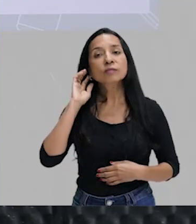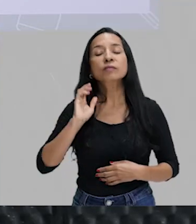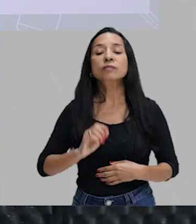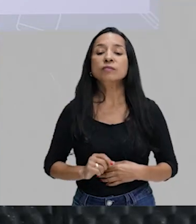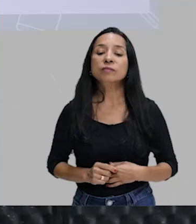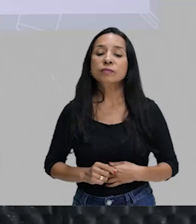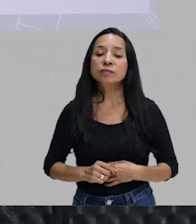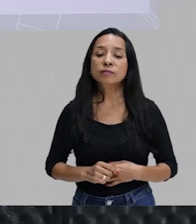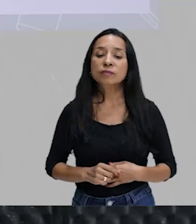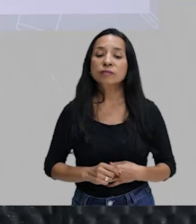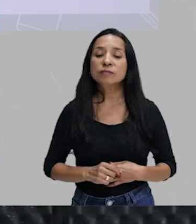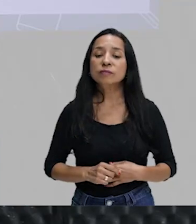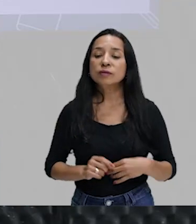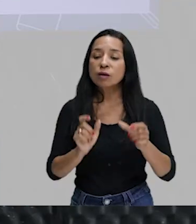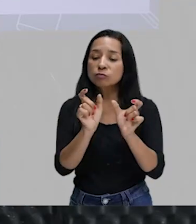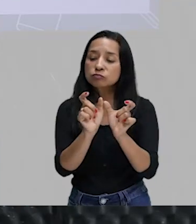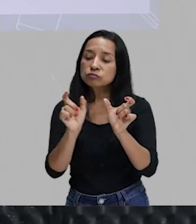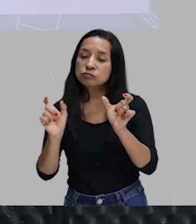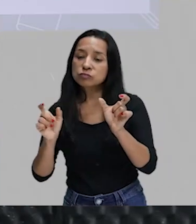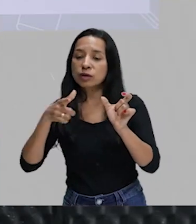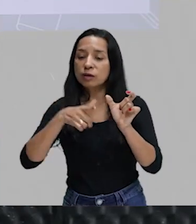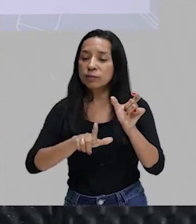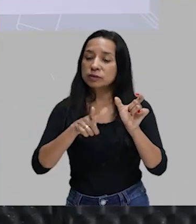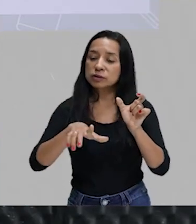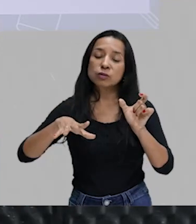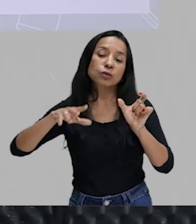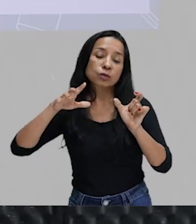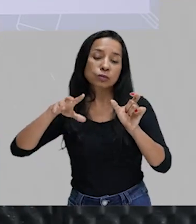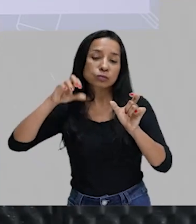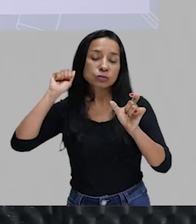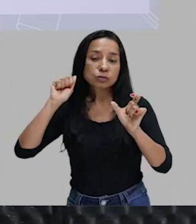aqui, Demente, parente, crente. Repetição do mesmo som.